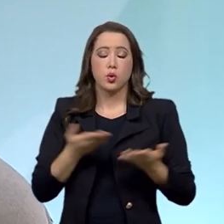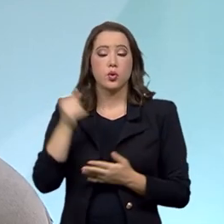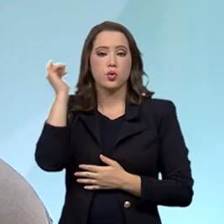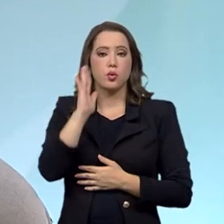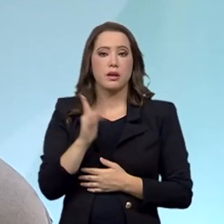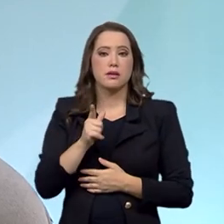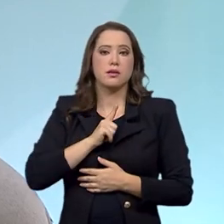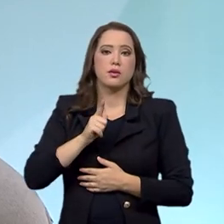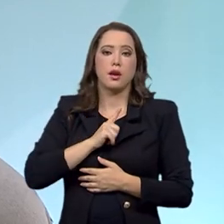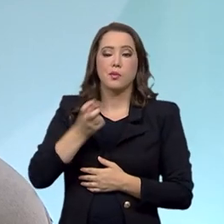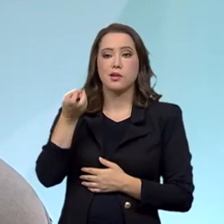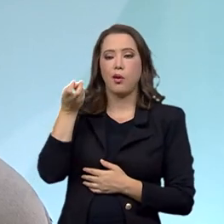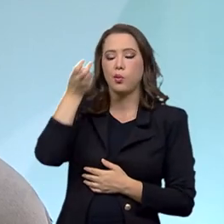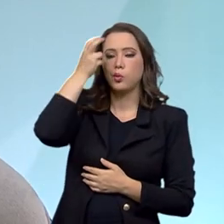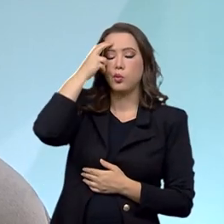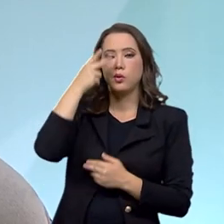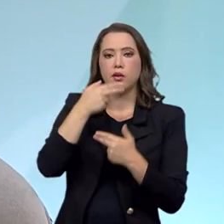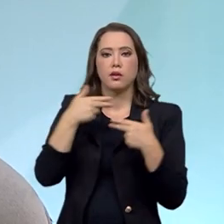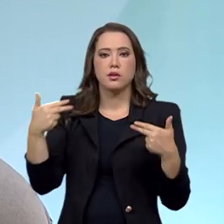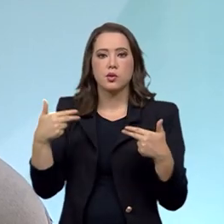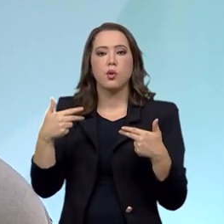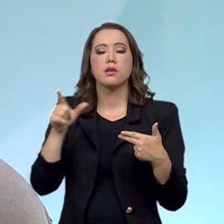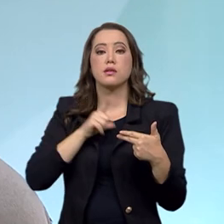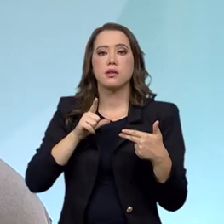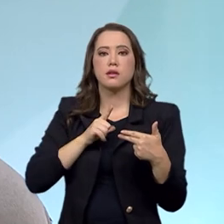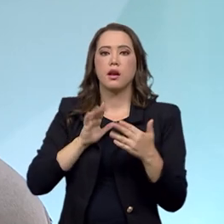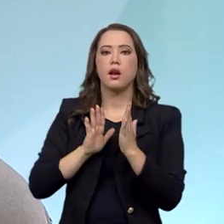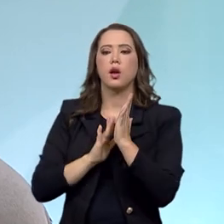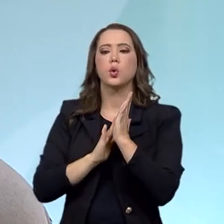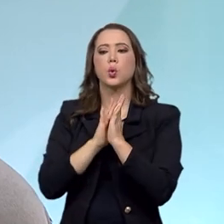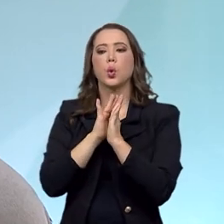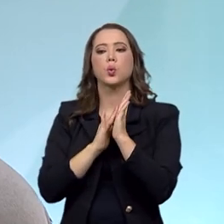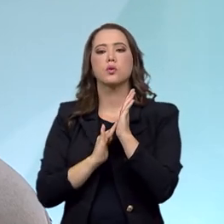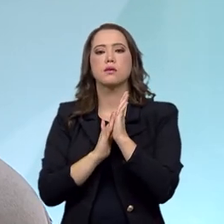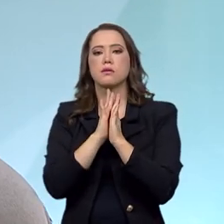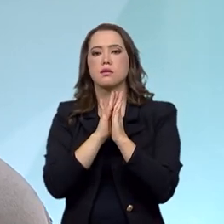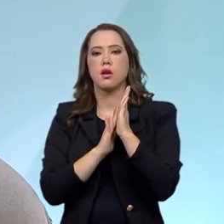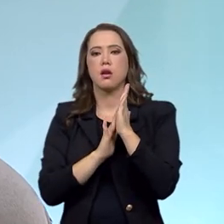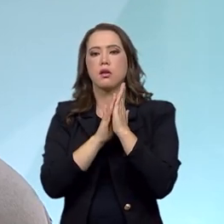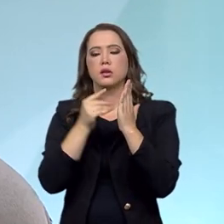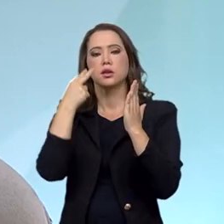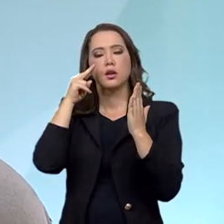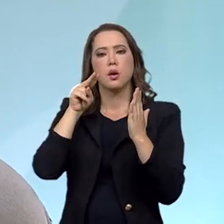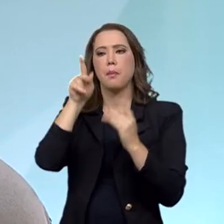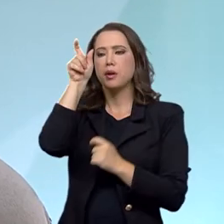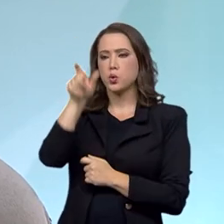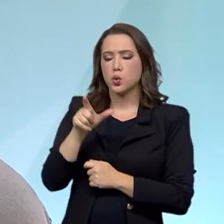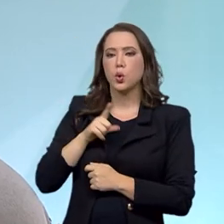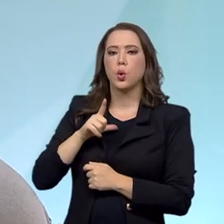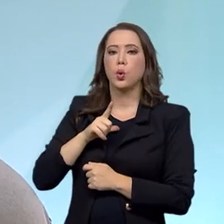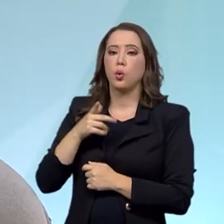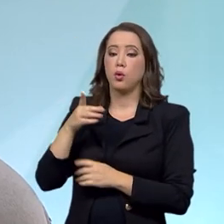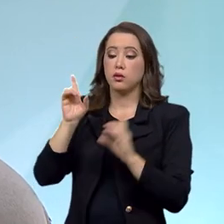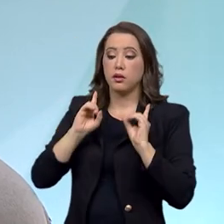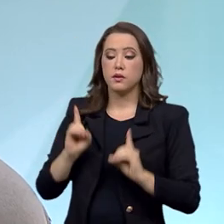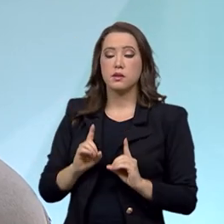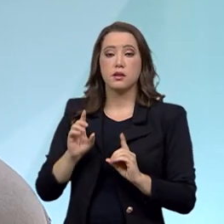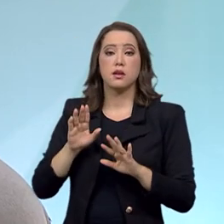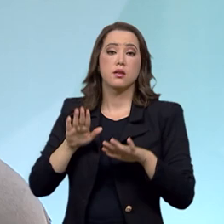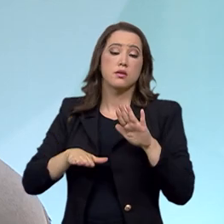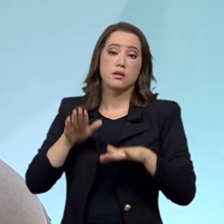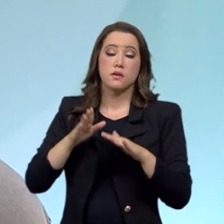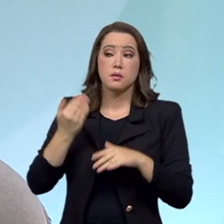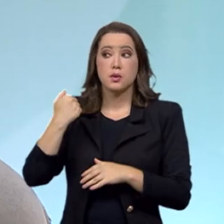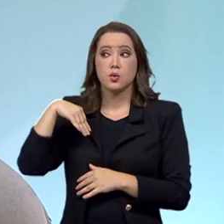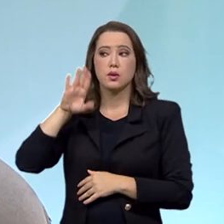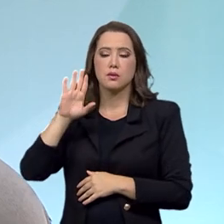cultura dos aparelhos touchscreen, que dificultam, por exemplo, o seu uso, seja por pessoas com deficiência e também pessoas até mais